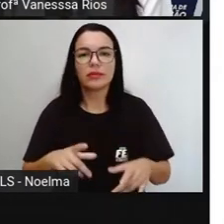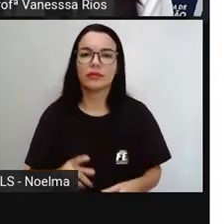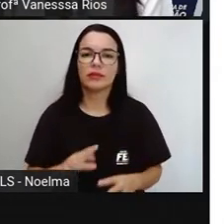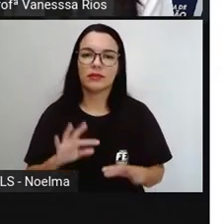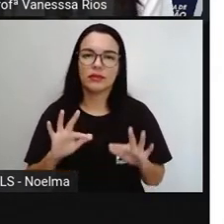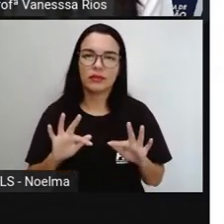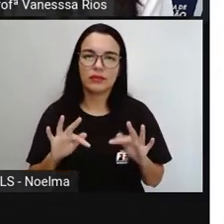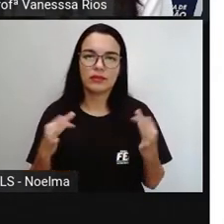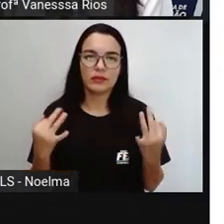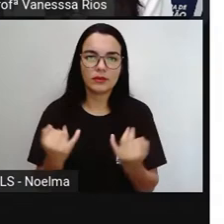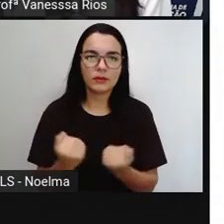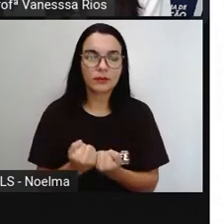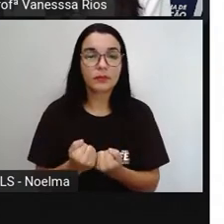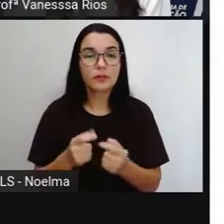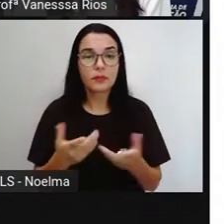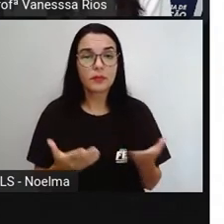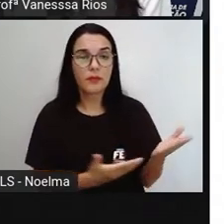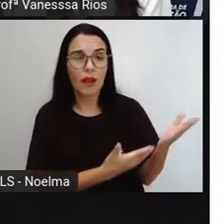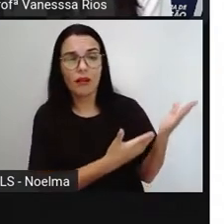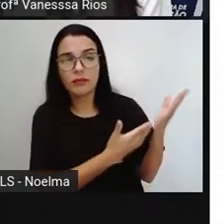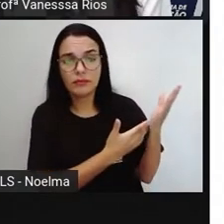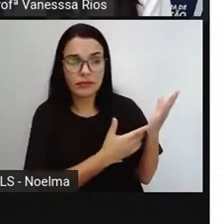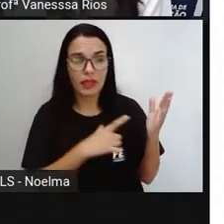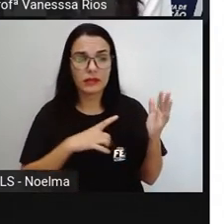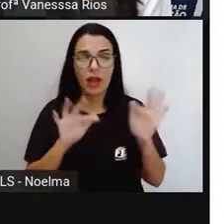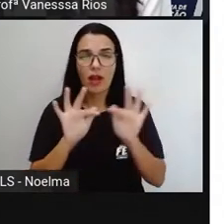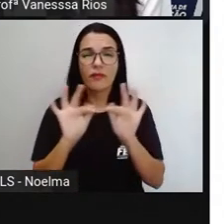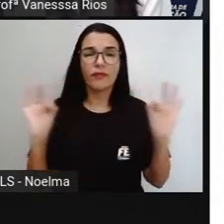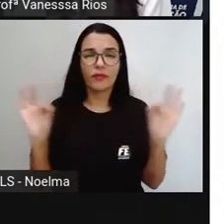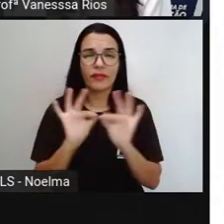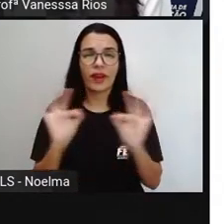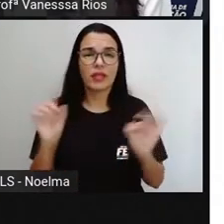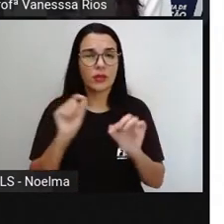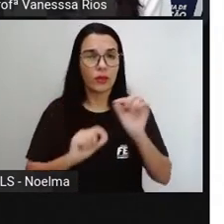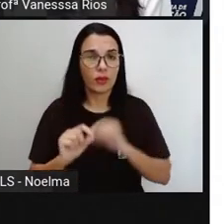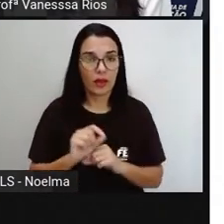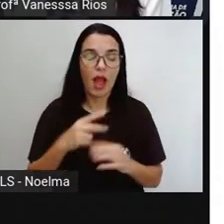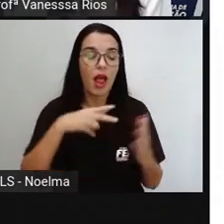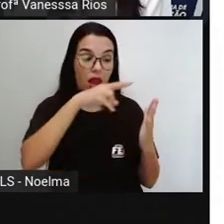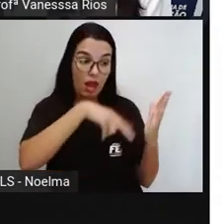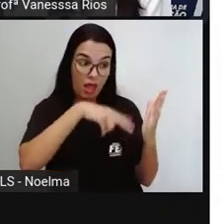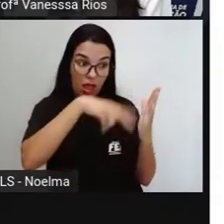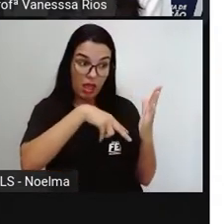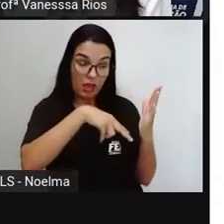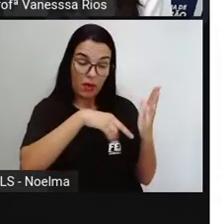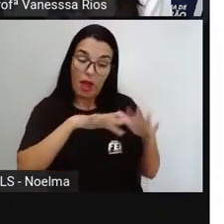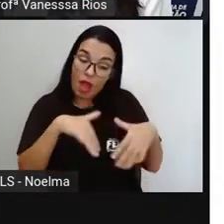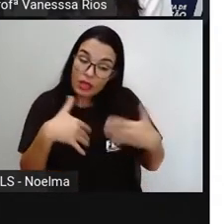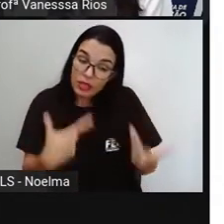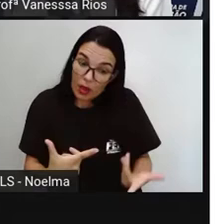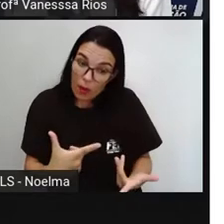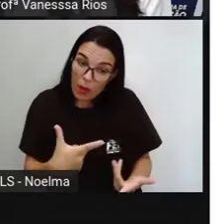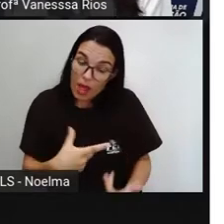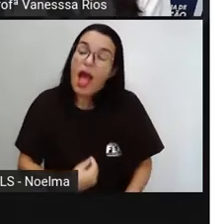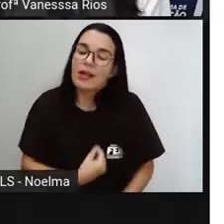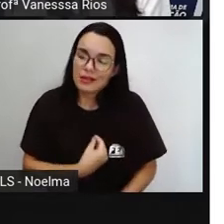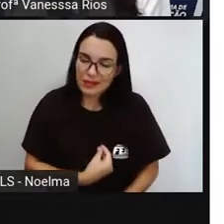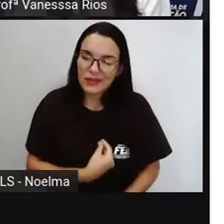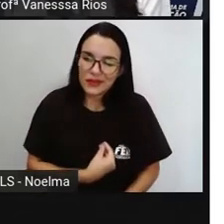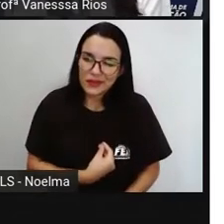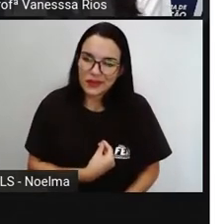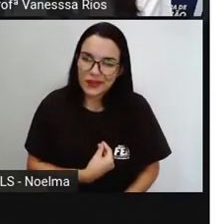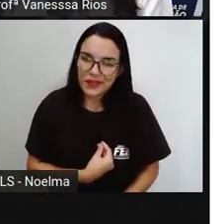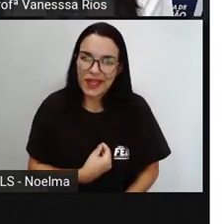iniciar, Pró traz aí a reflexão dessa frase que diz assim, leio, logo, existo. A